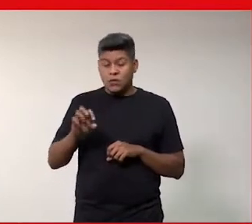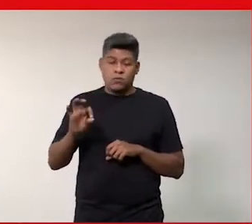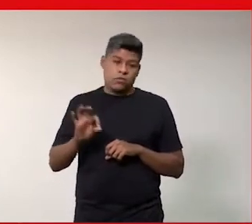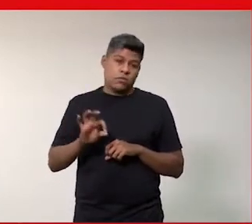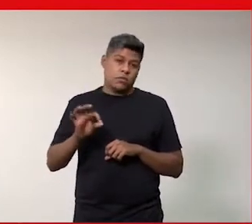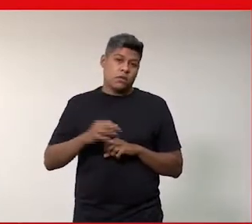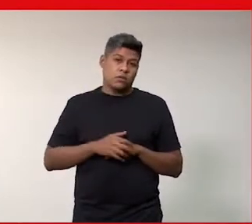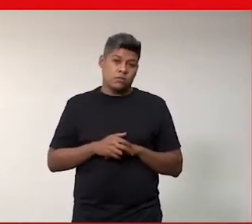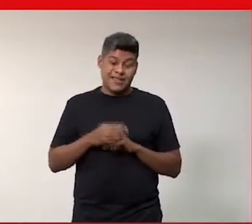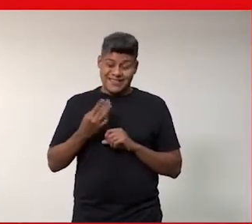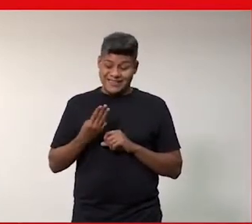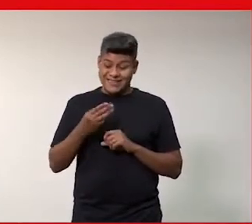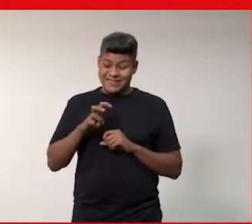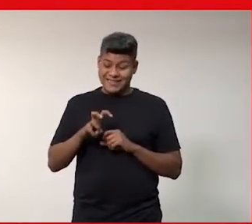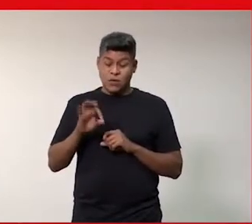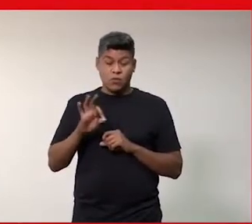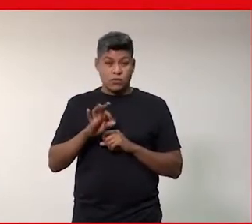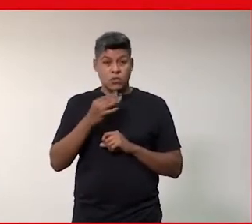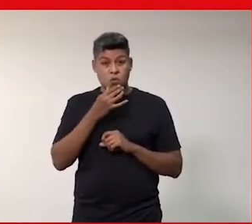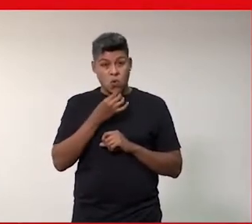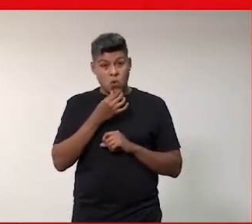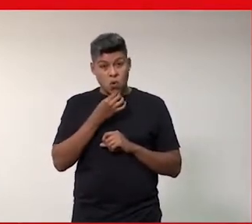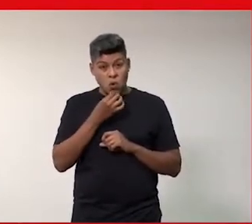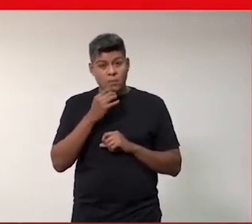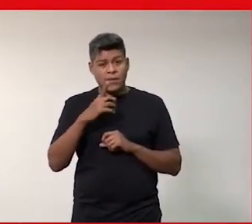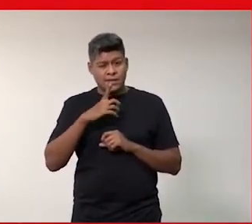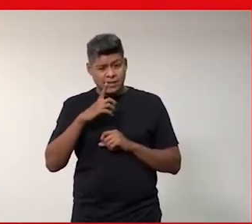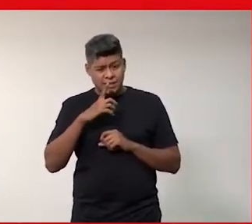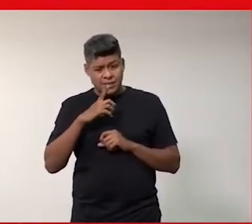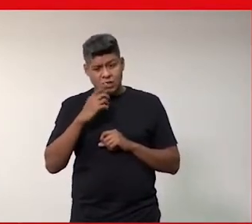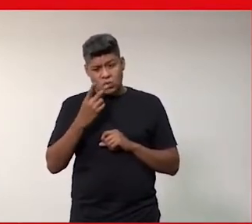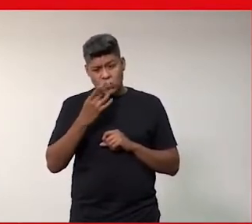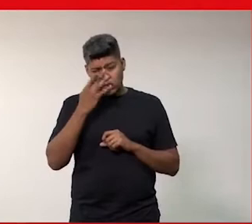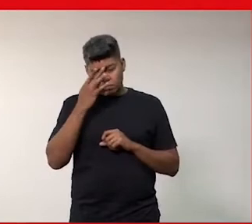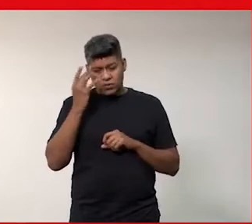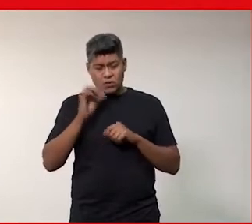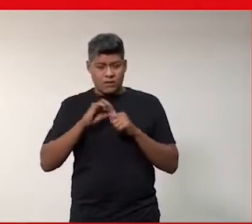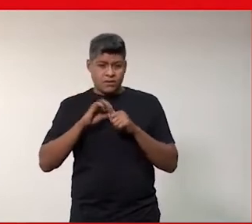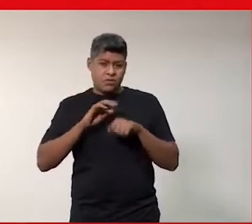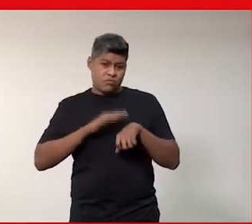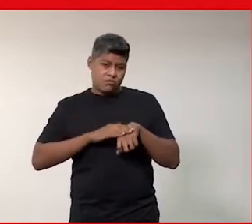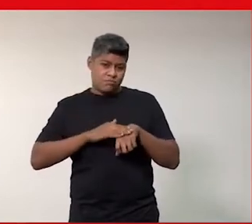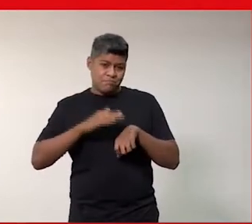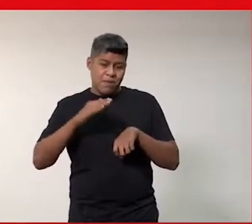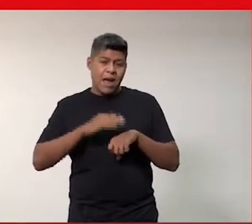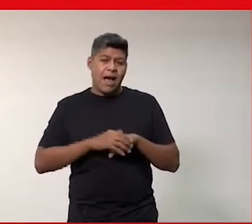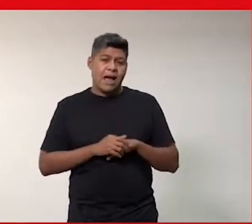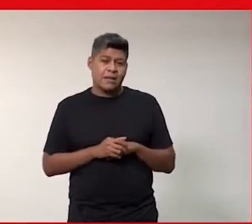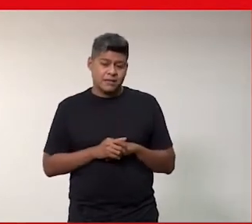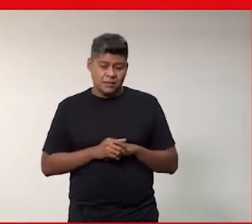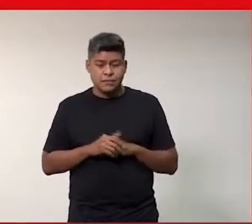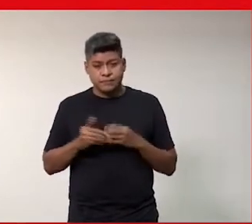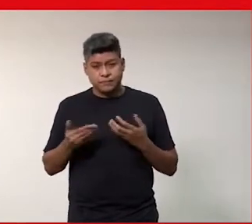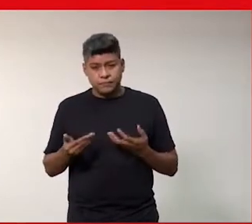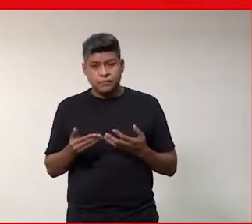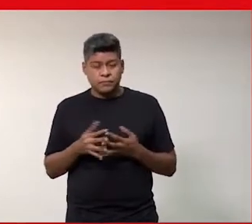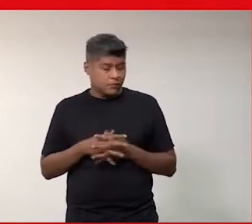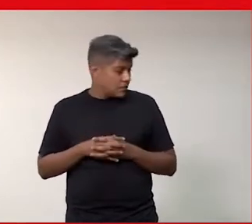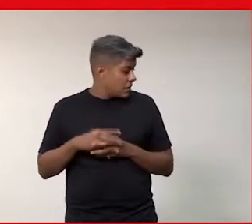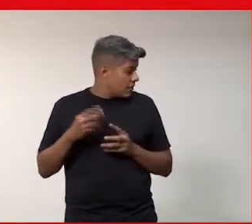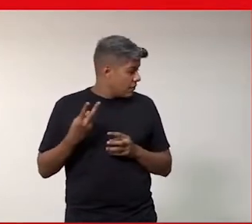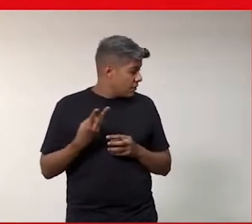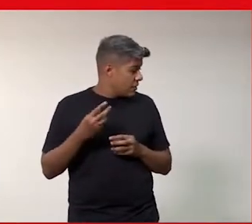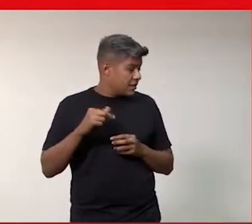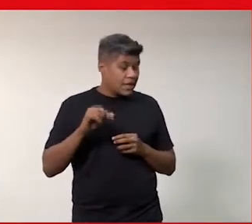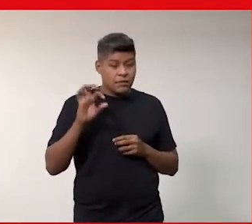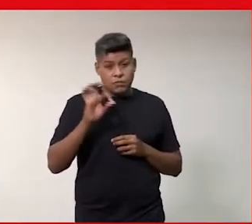35%. 35% dos homens falaram que tem outras pessoas fazendo mais do que eles. E 27